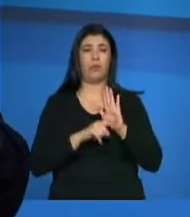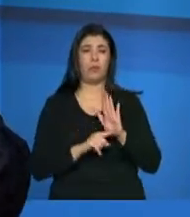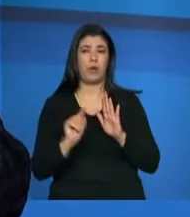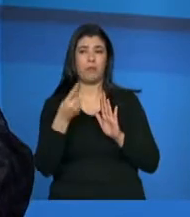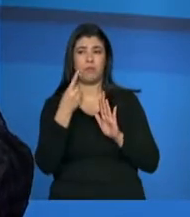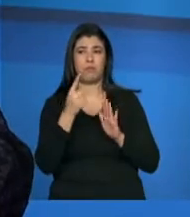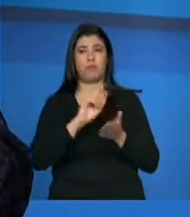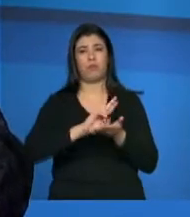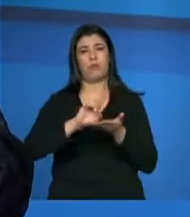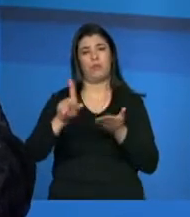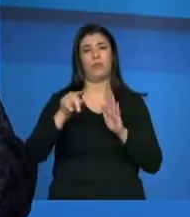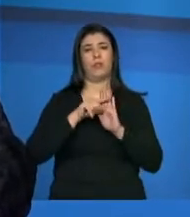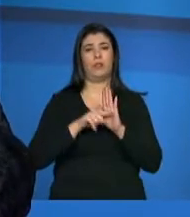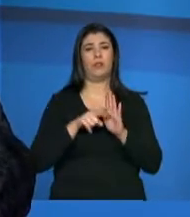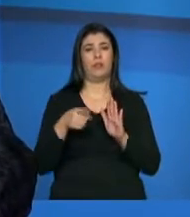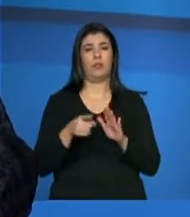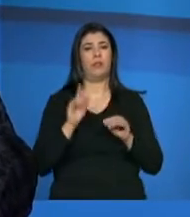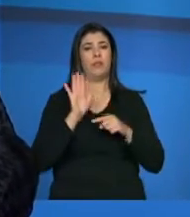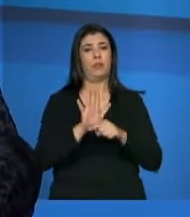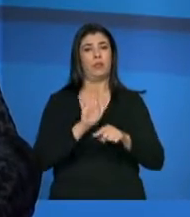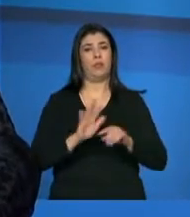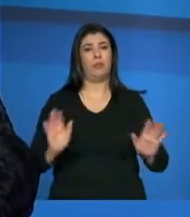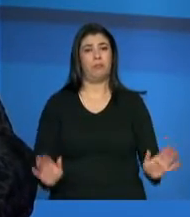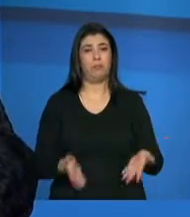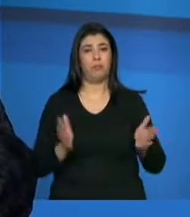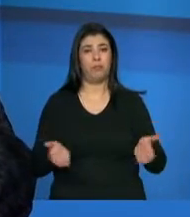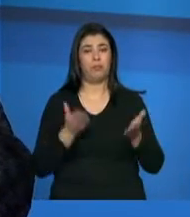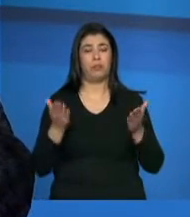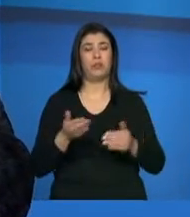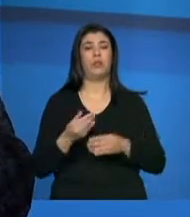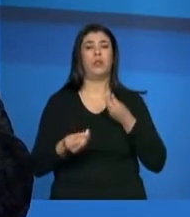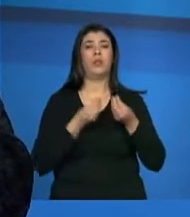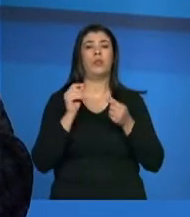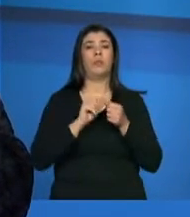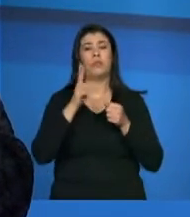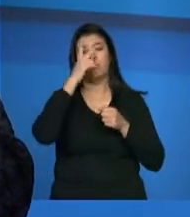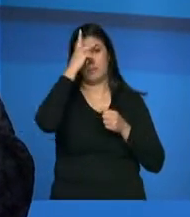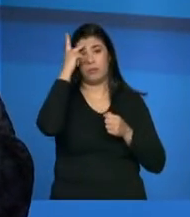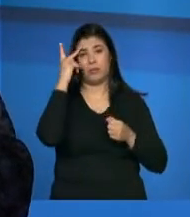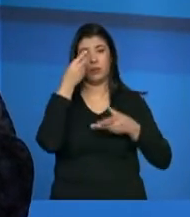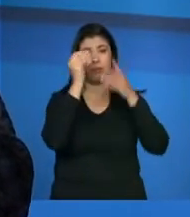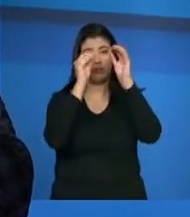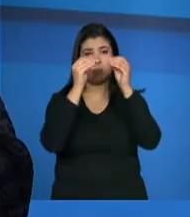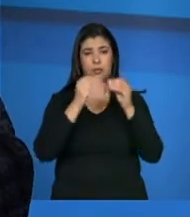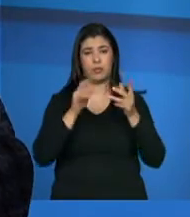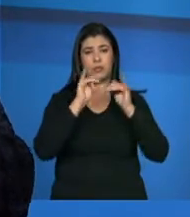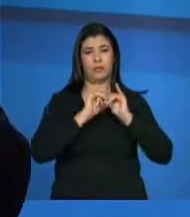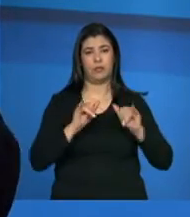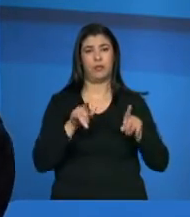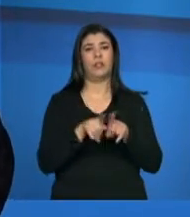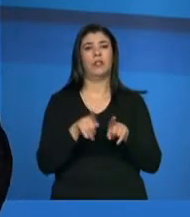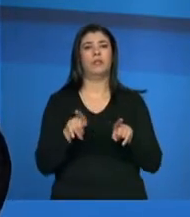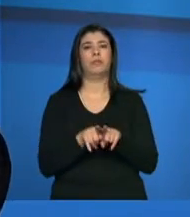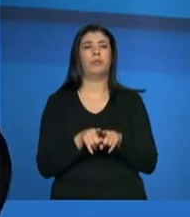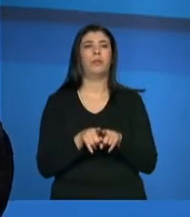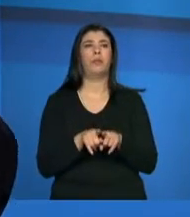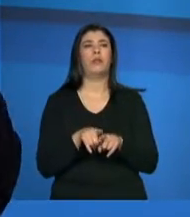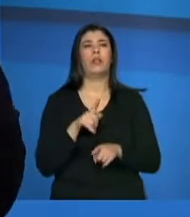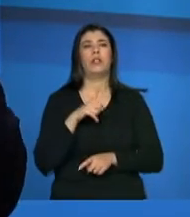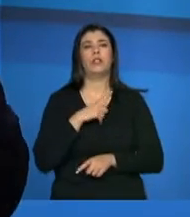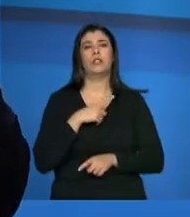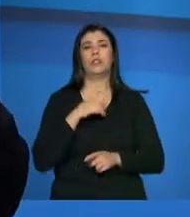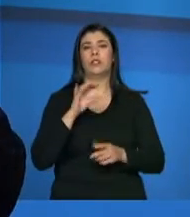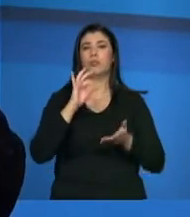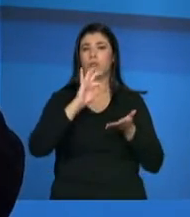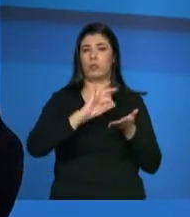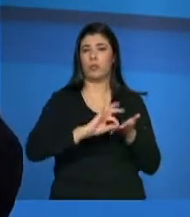eles, na verdade, são uma mola impulsora, né? Pra esse mecanismo. Além disso, tem assim, o cadastro, quando ele